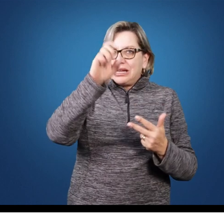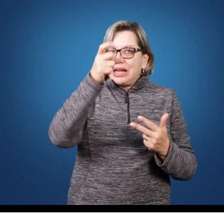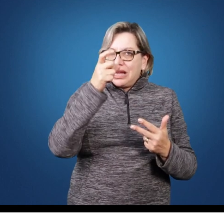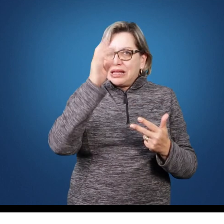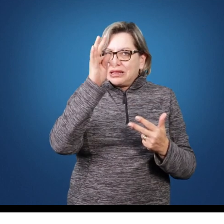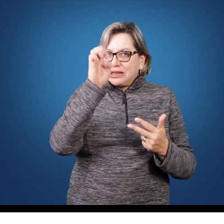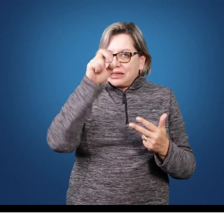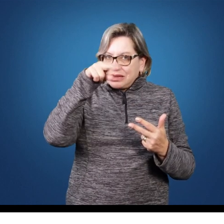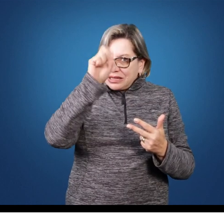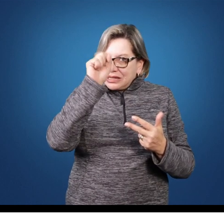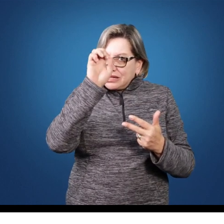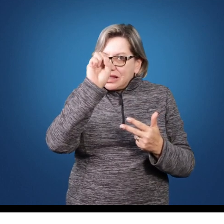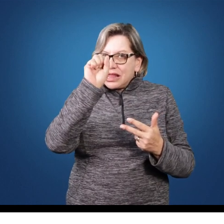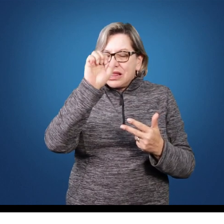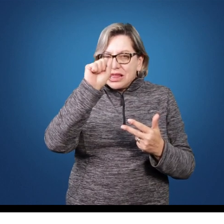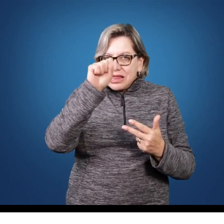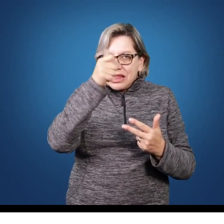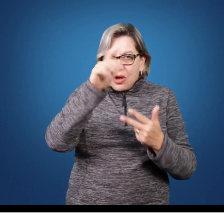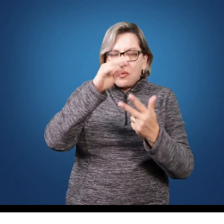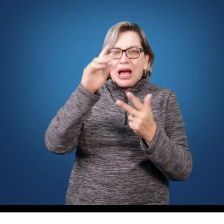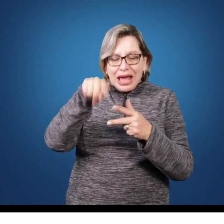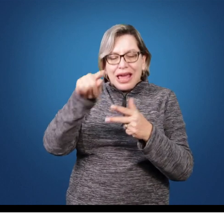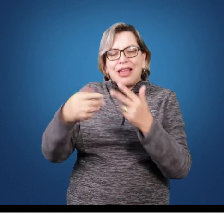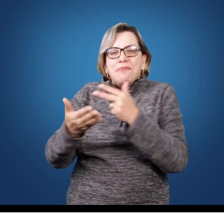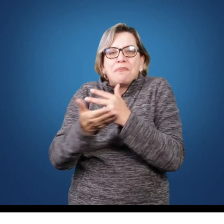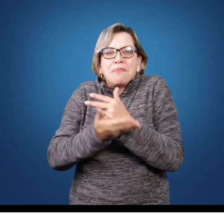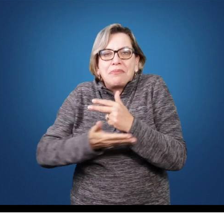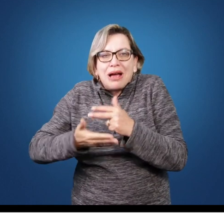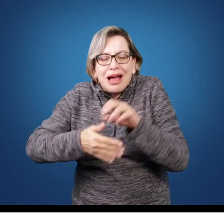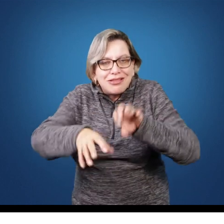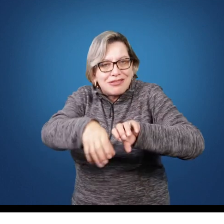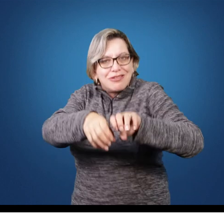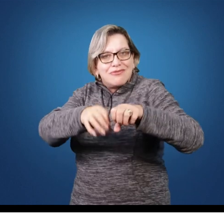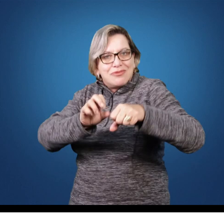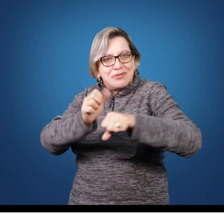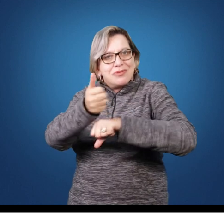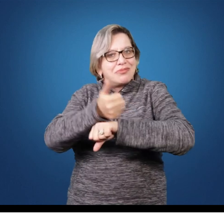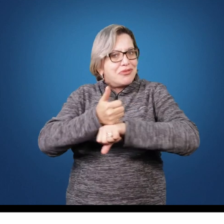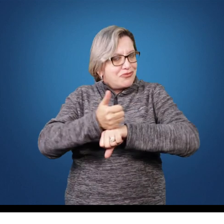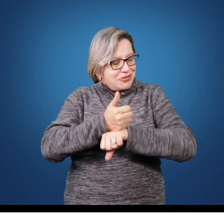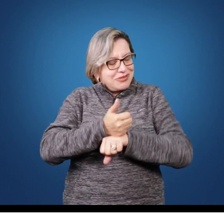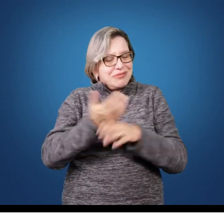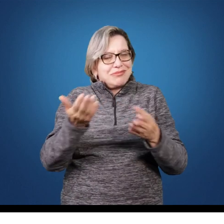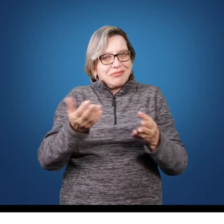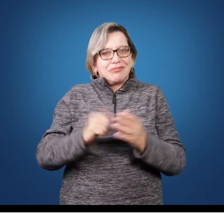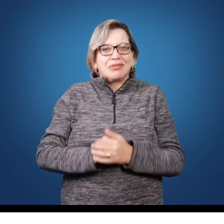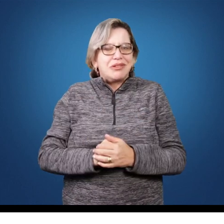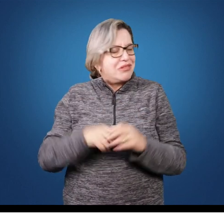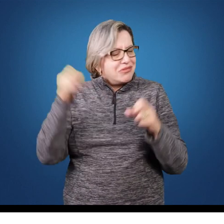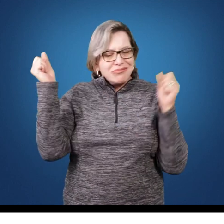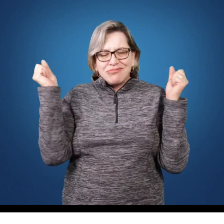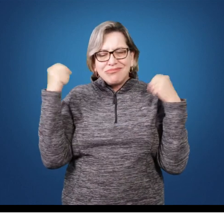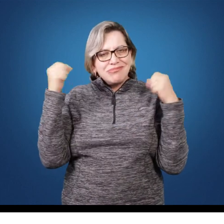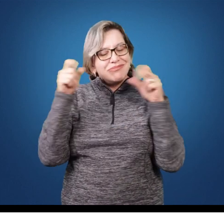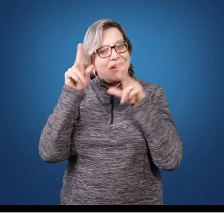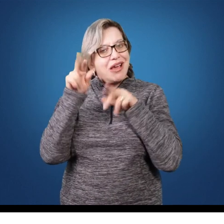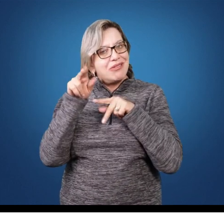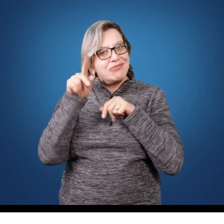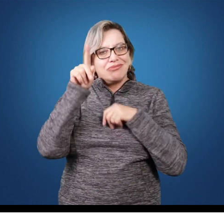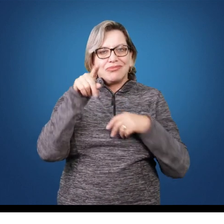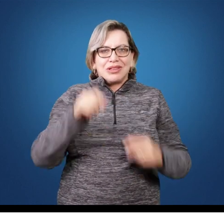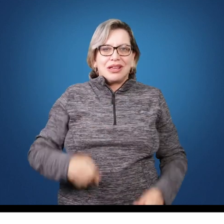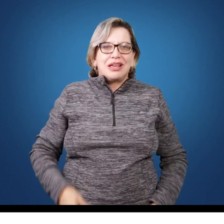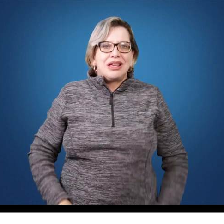formação profissional em qualquer área do conhecimento. Na educação física, não é diferente. Agora, vamos falar